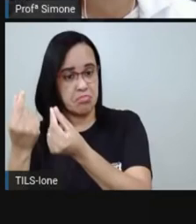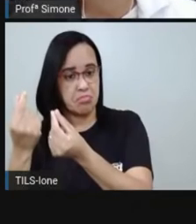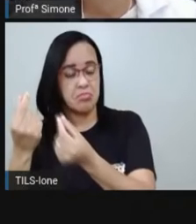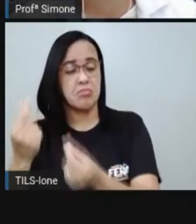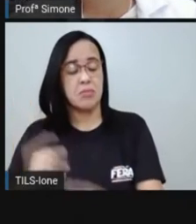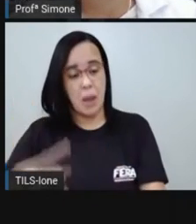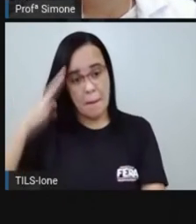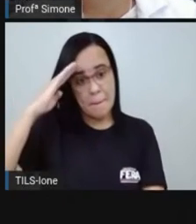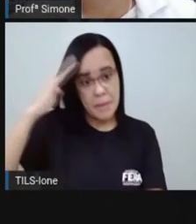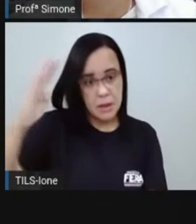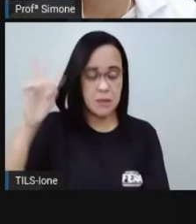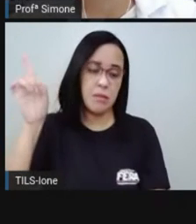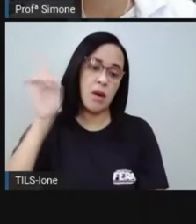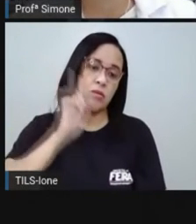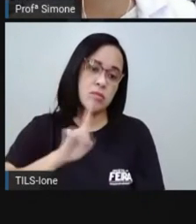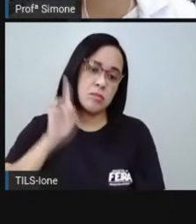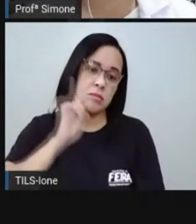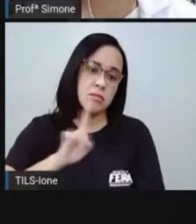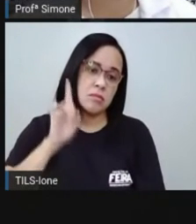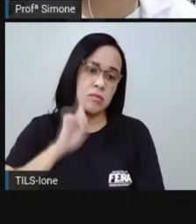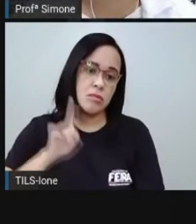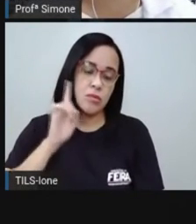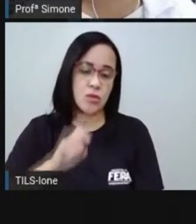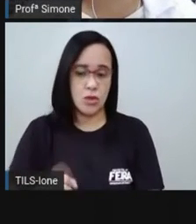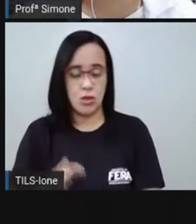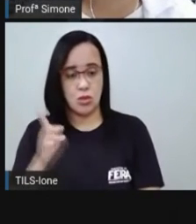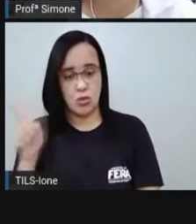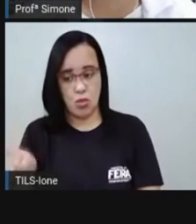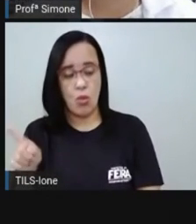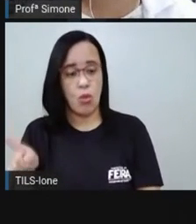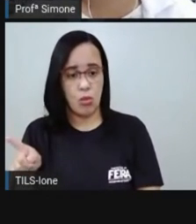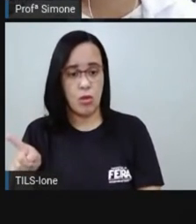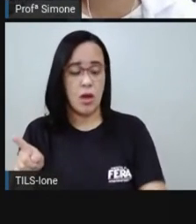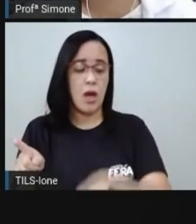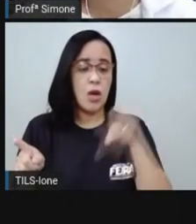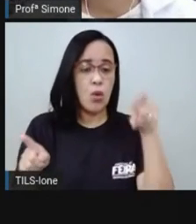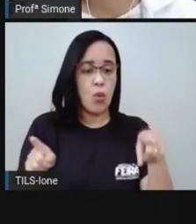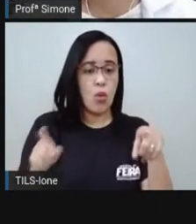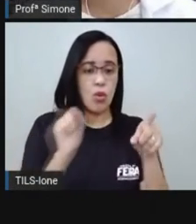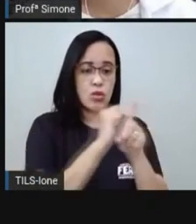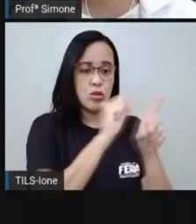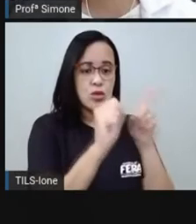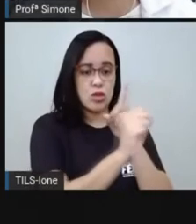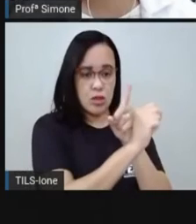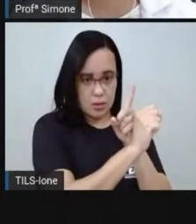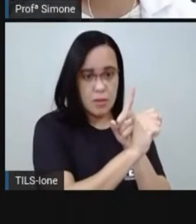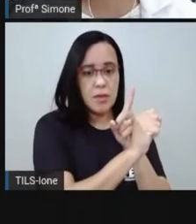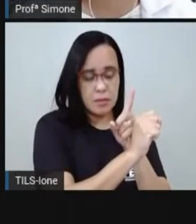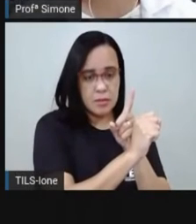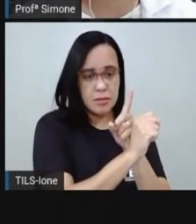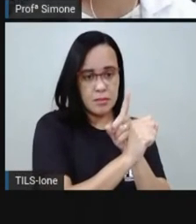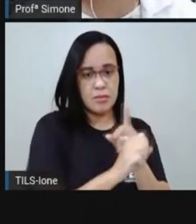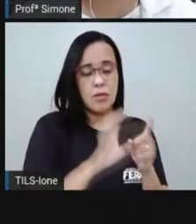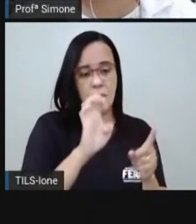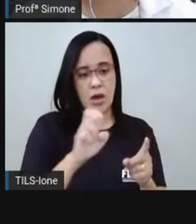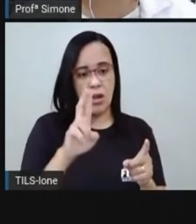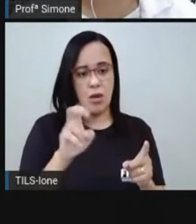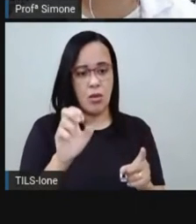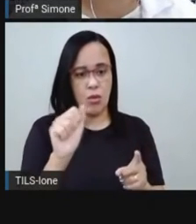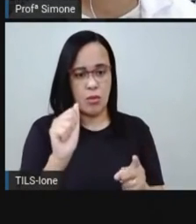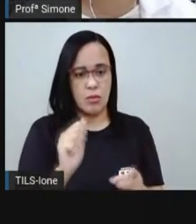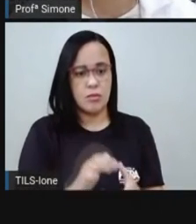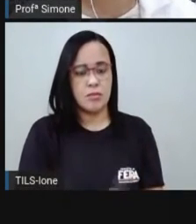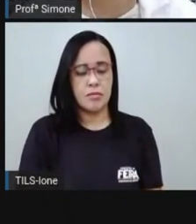e do outro o socialismo liderado pela União Soviética e durante o governo do Eurito Gaspar